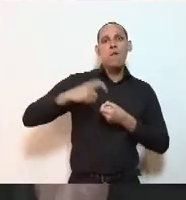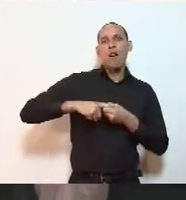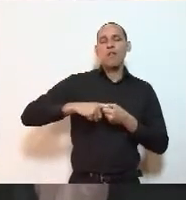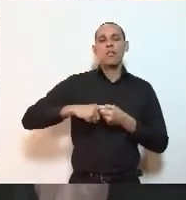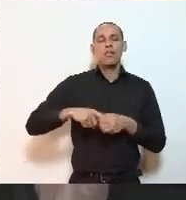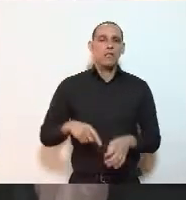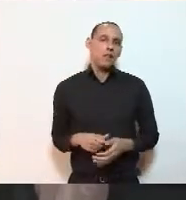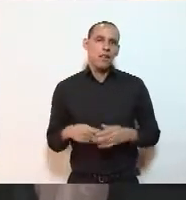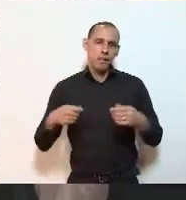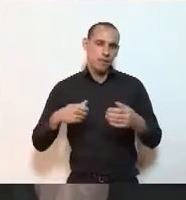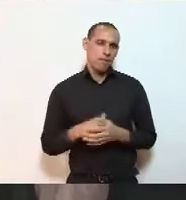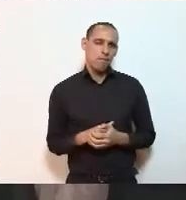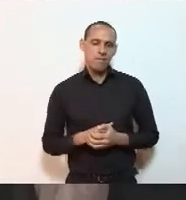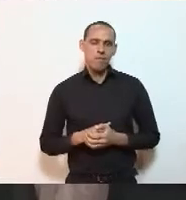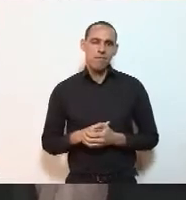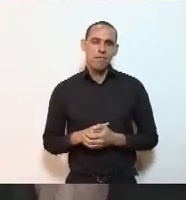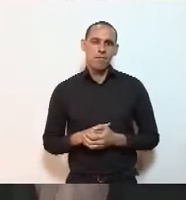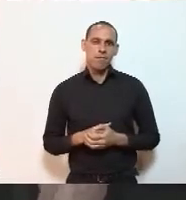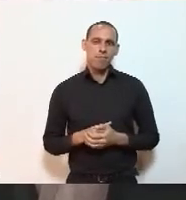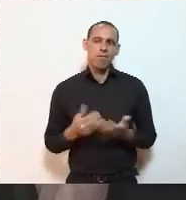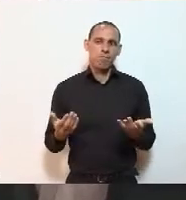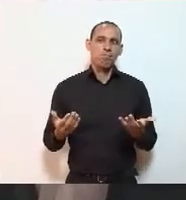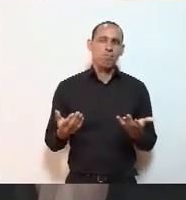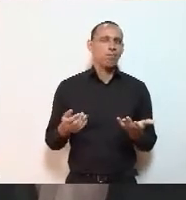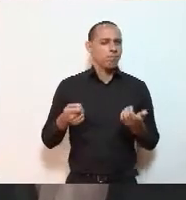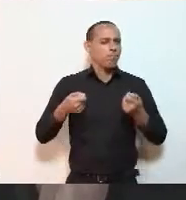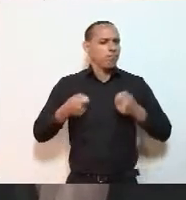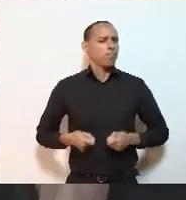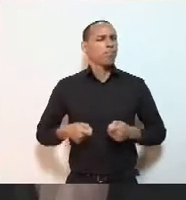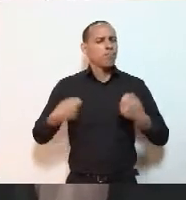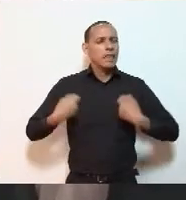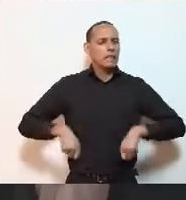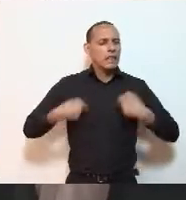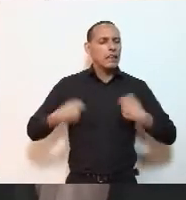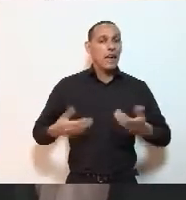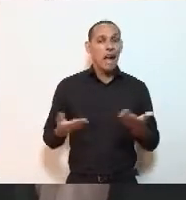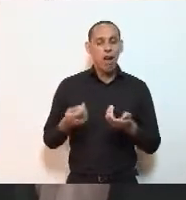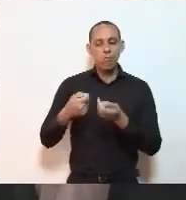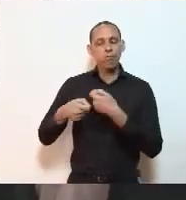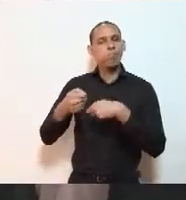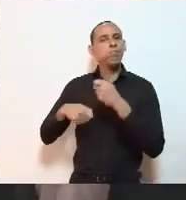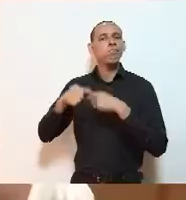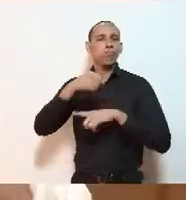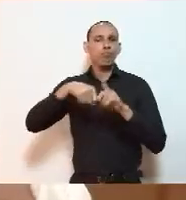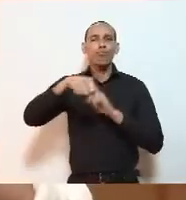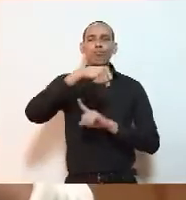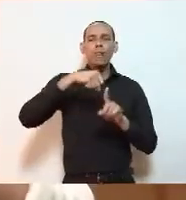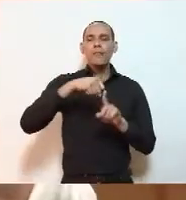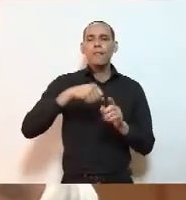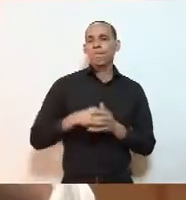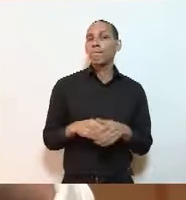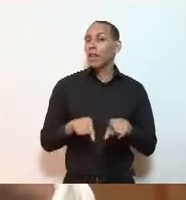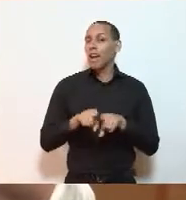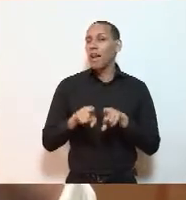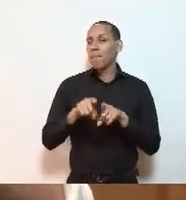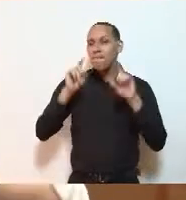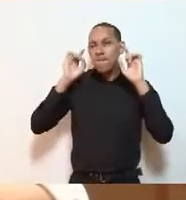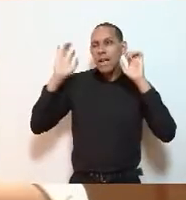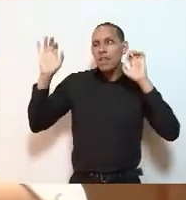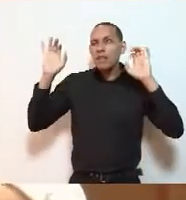que se torna imperiosa nesse momento econômica, social, se nós pensarmos na